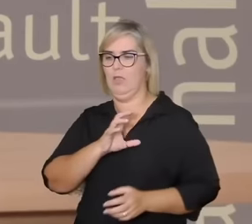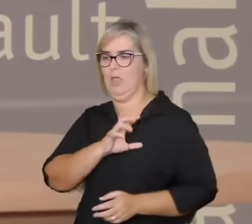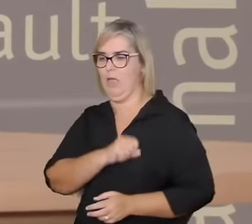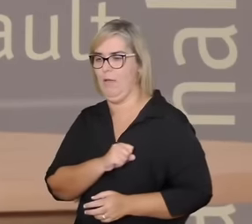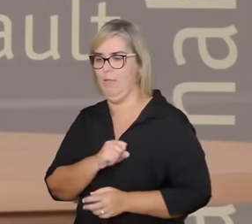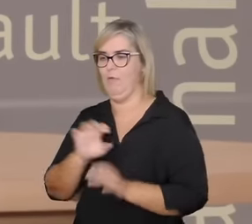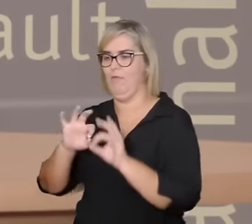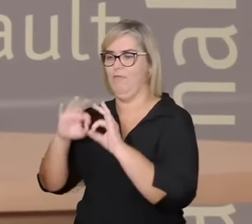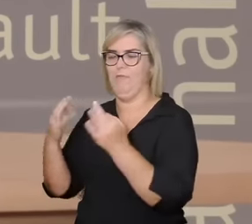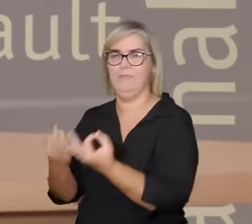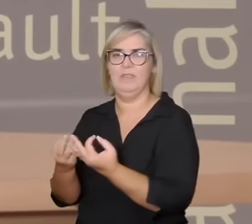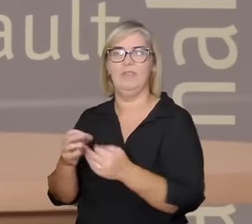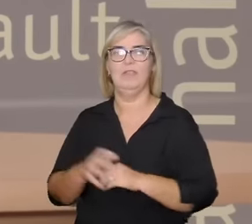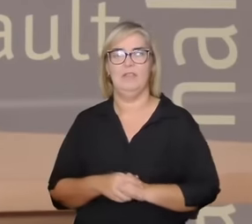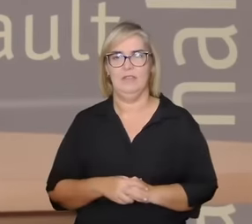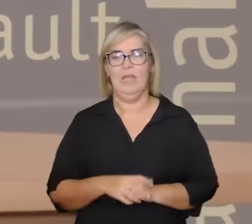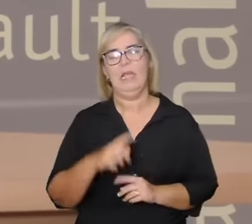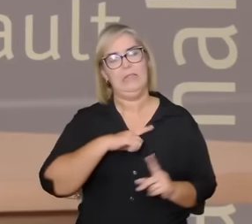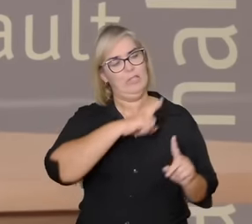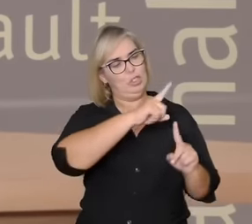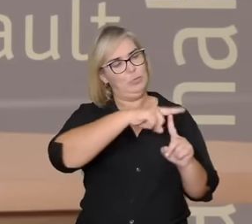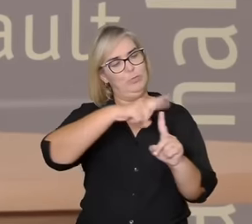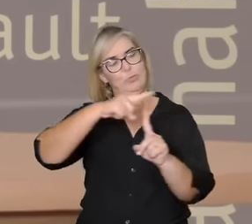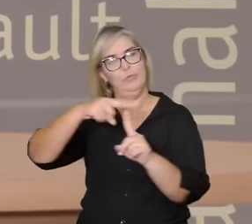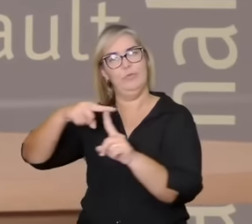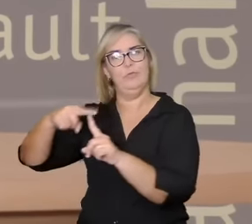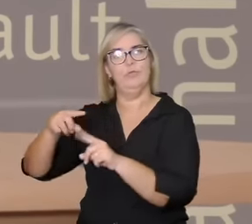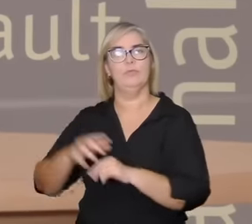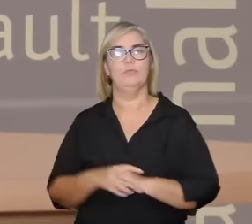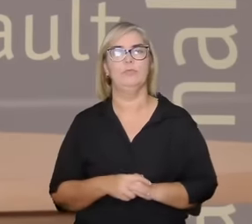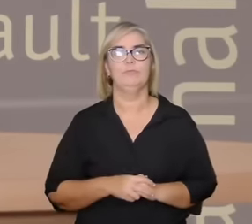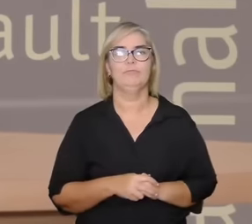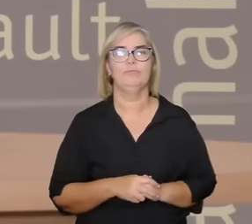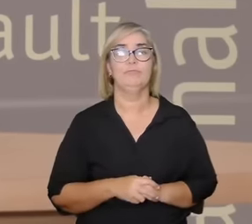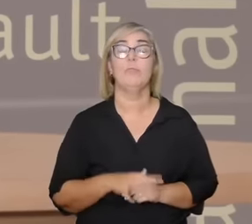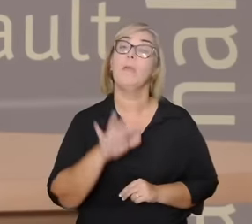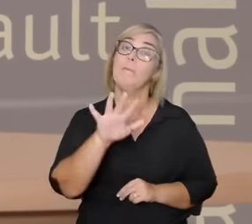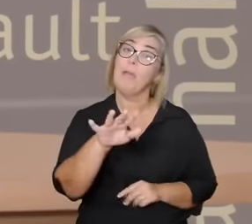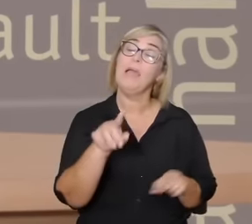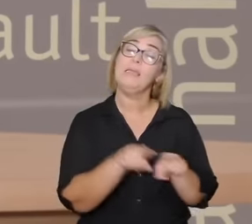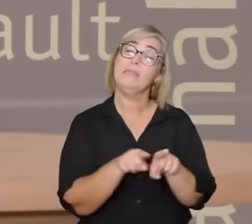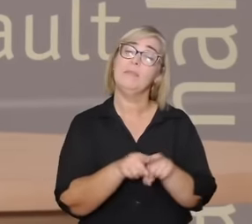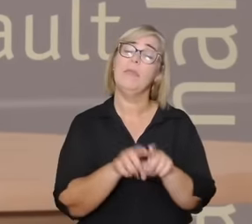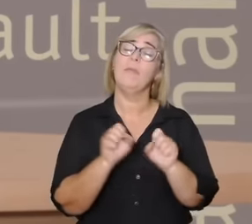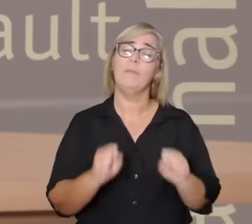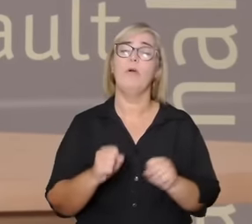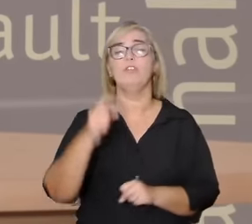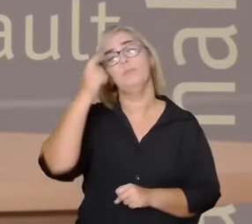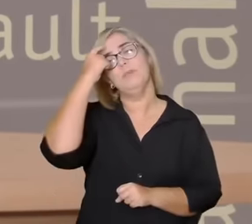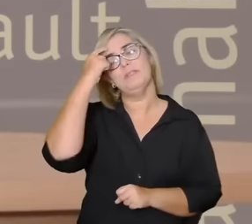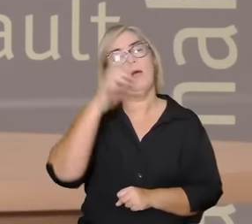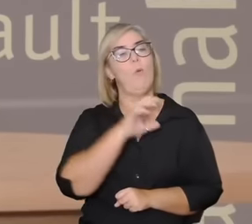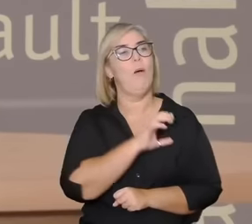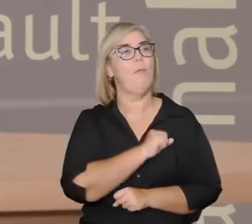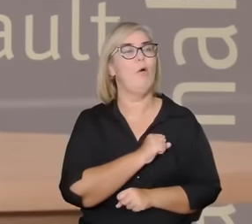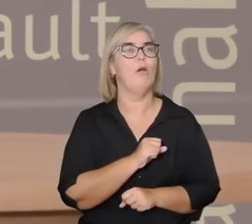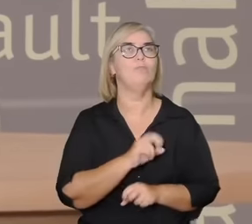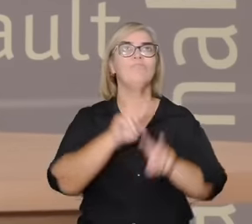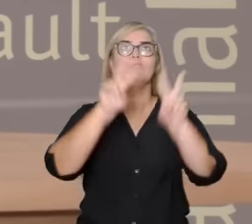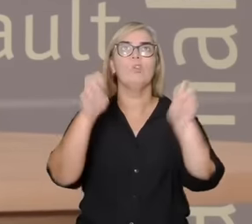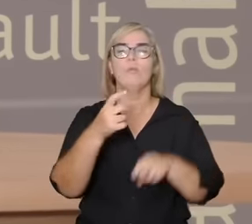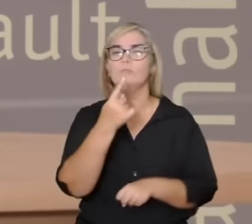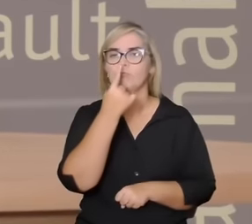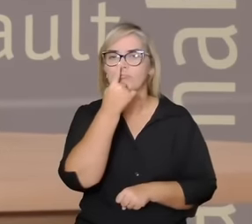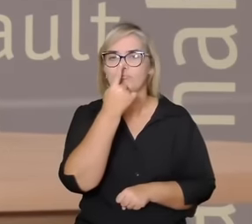não tem vários tipos de amor outra forma de pensar o amor é sempre esse afeto o que